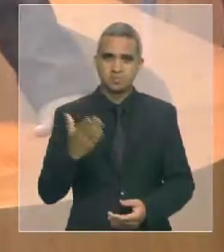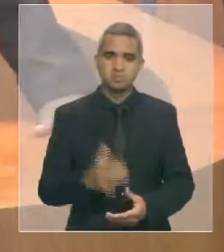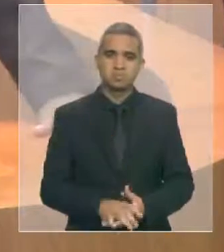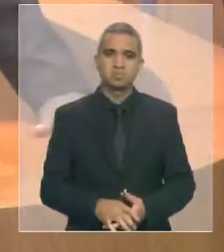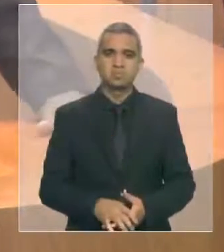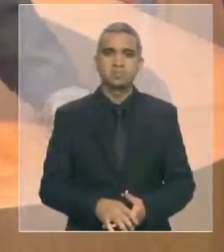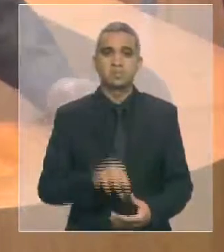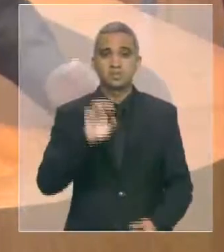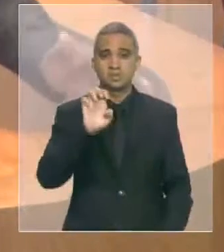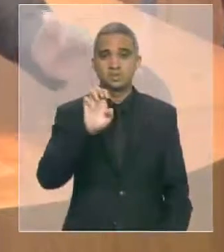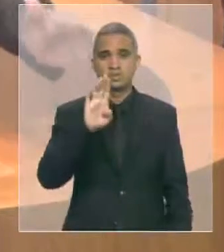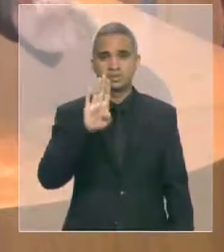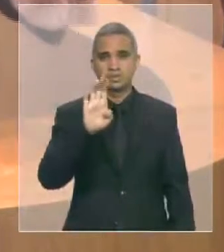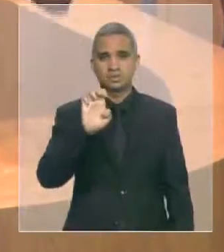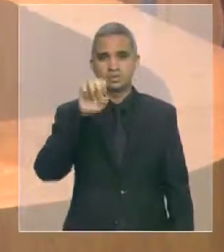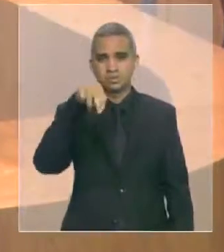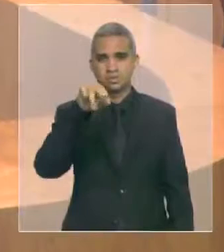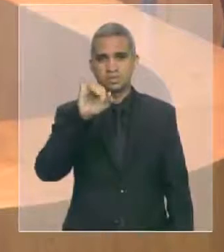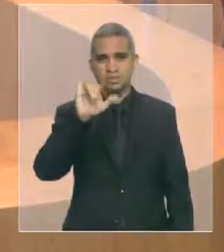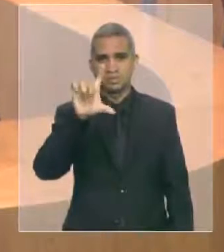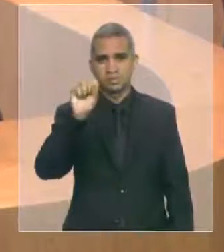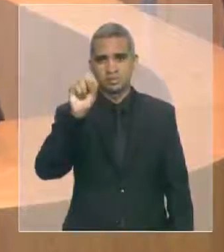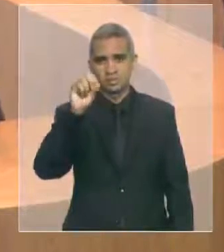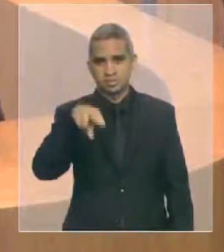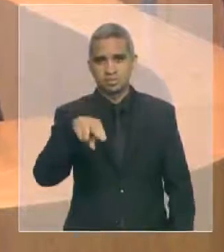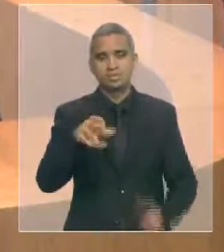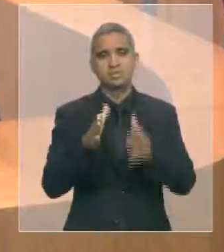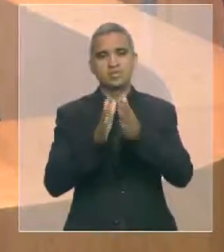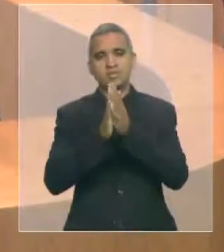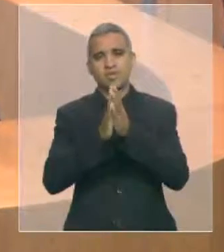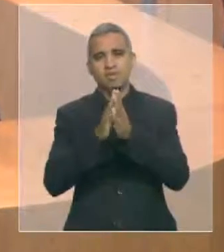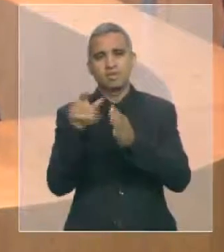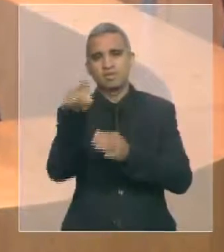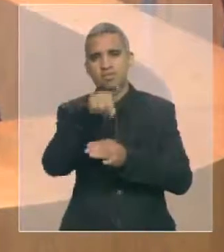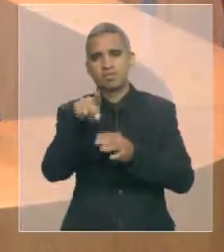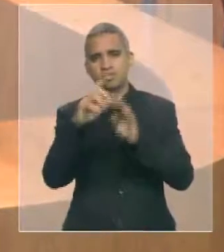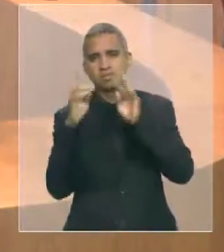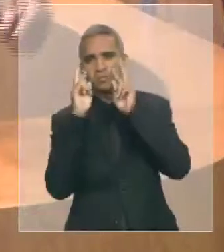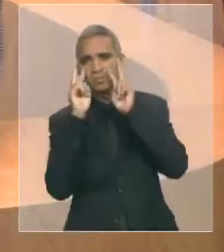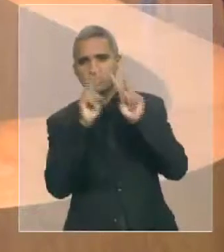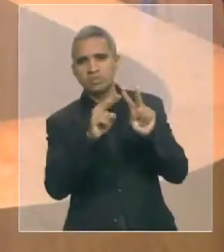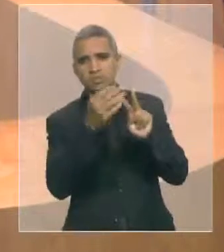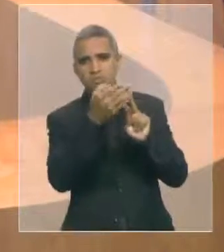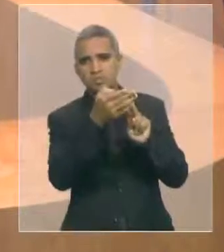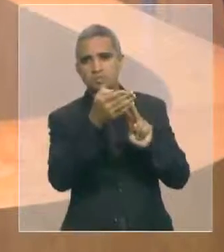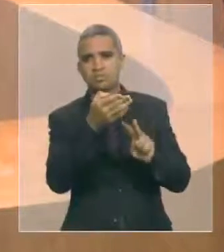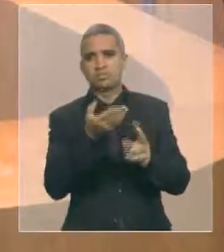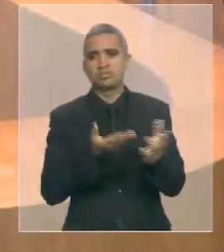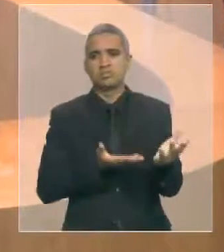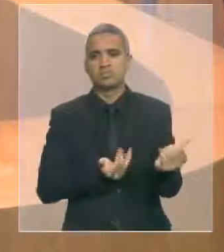Benilson, eu queria que todos os parlamentares, o Epa, aquele jovem ali, que é o irmão Benilson,